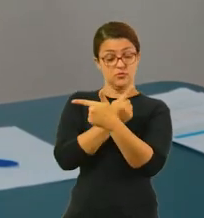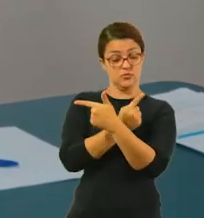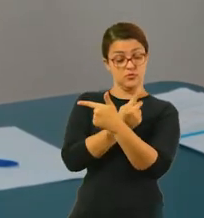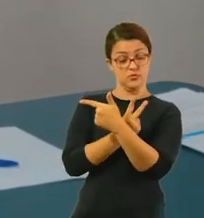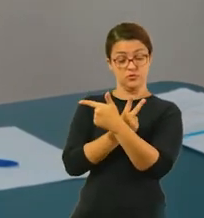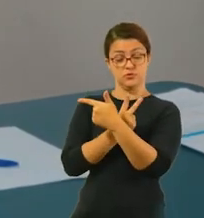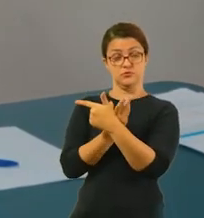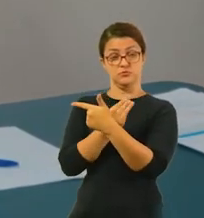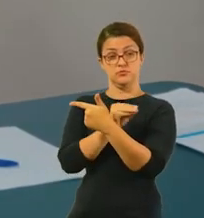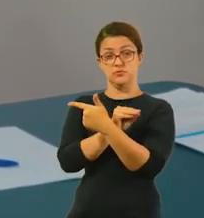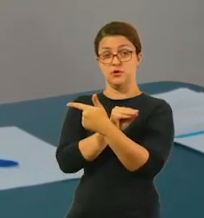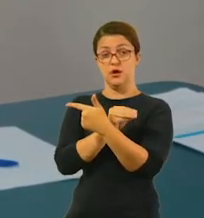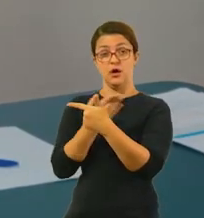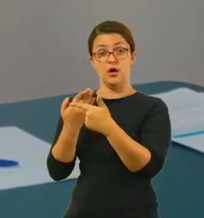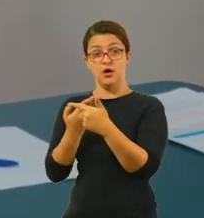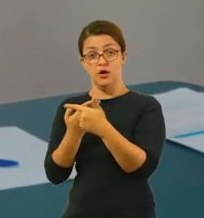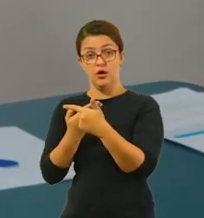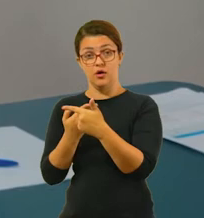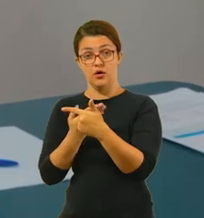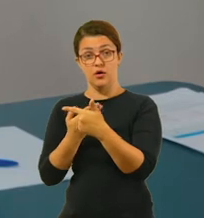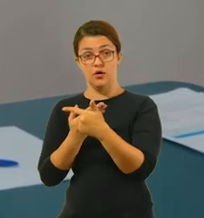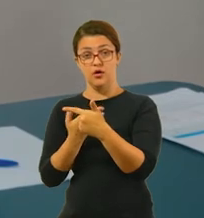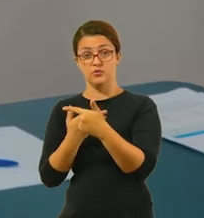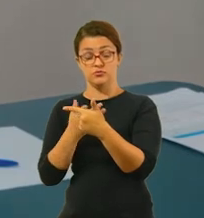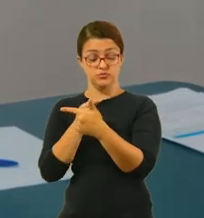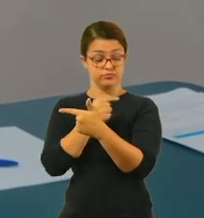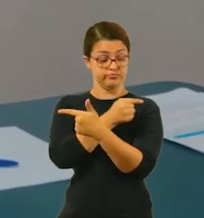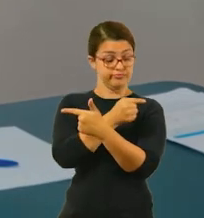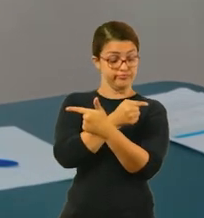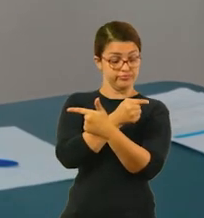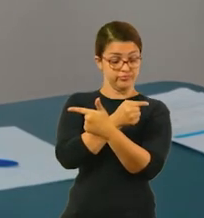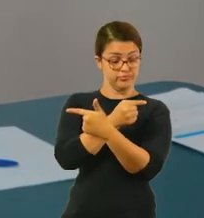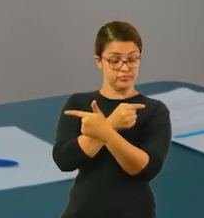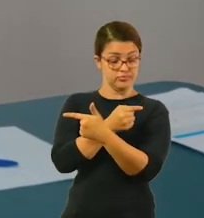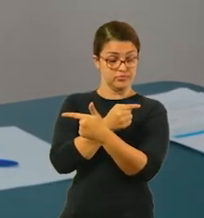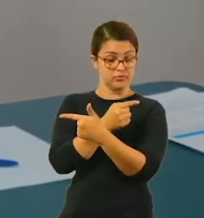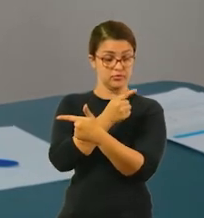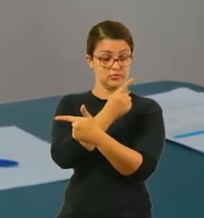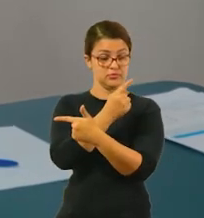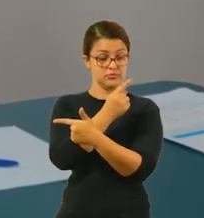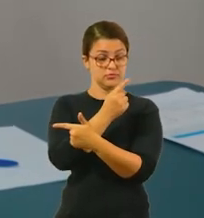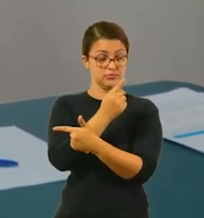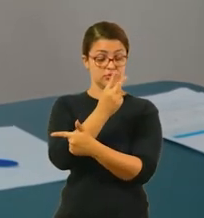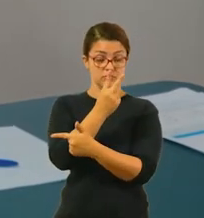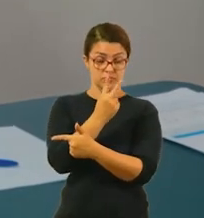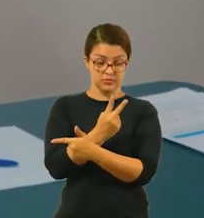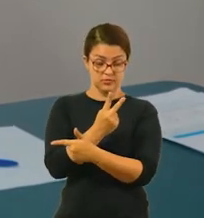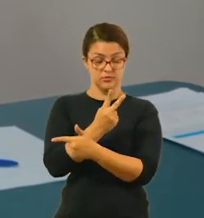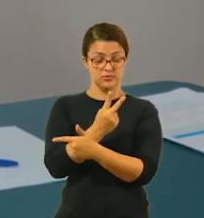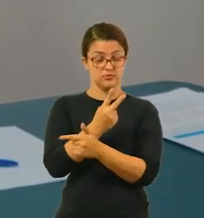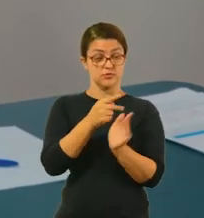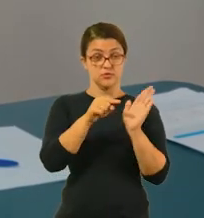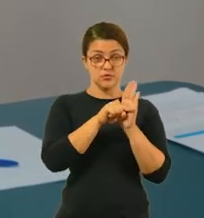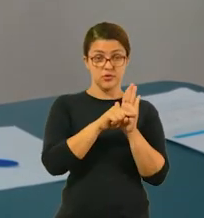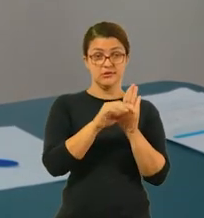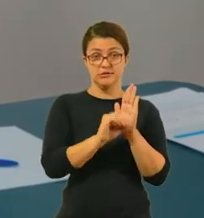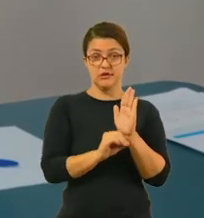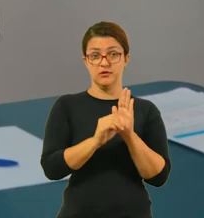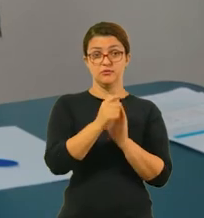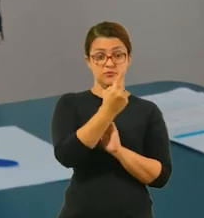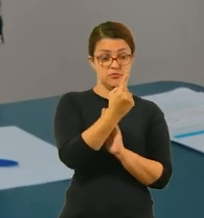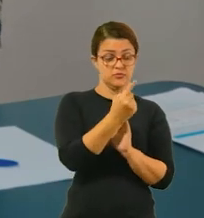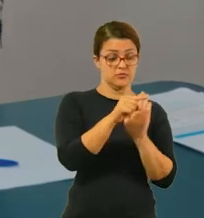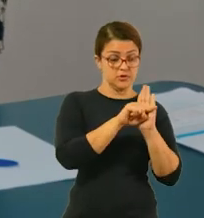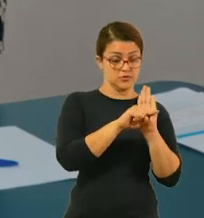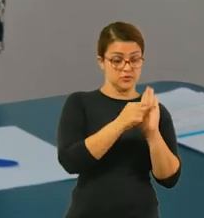3 vezes 4, 12. Agora vai virar uma conta de menos. 2 menos 2, 0. 1 menos 1, 0.